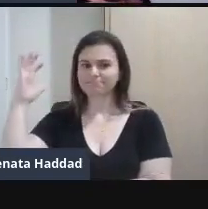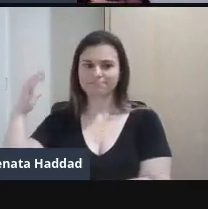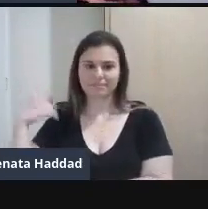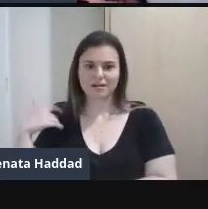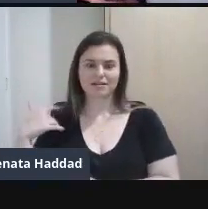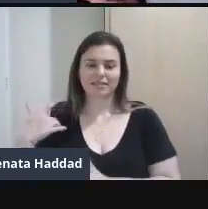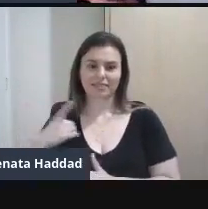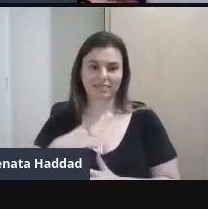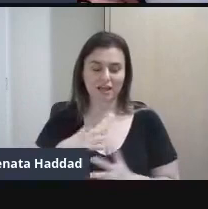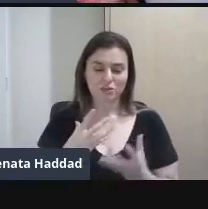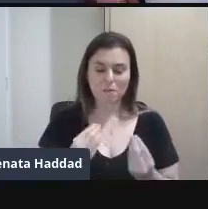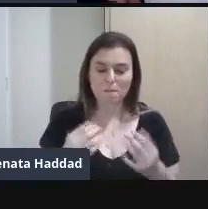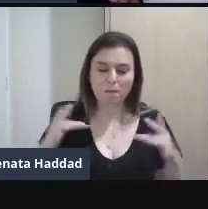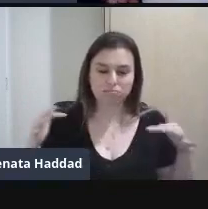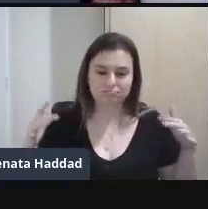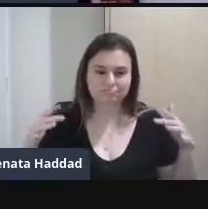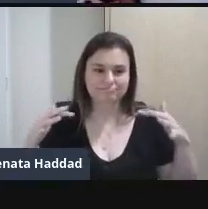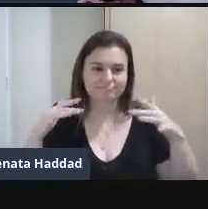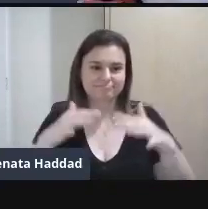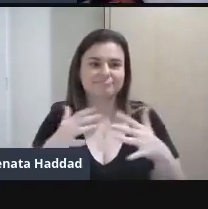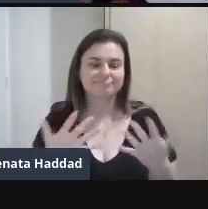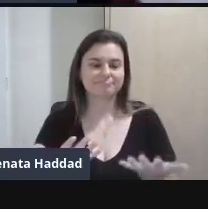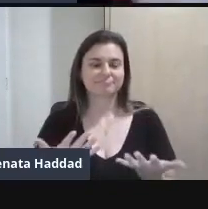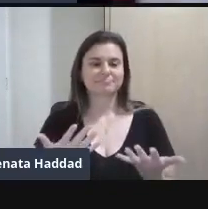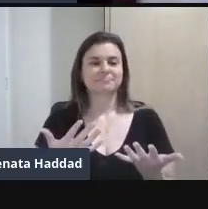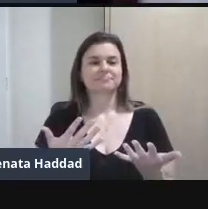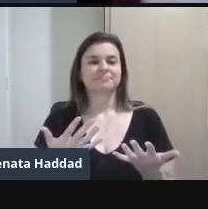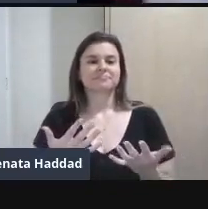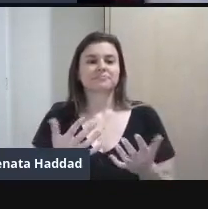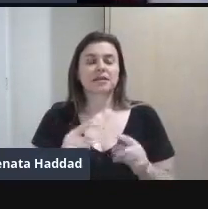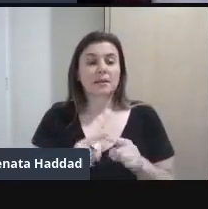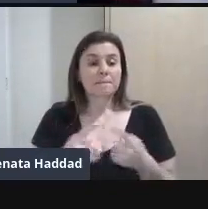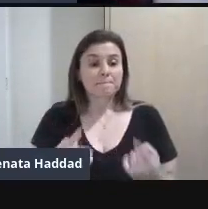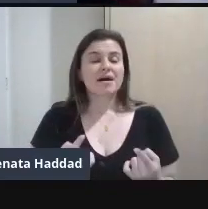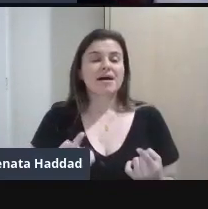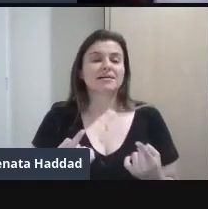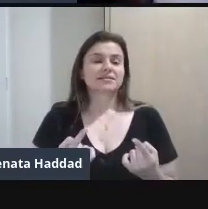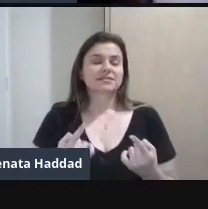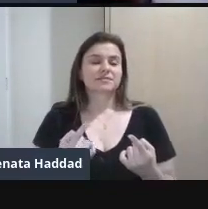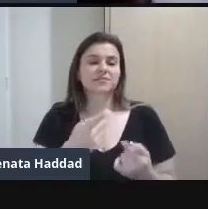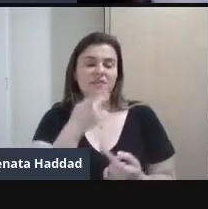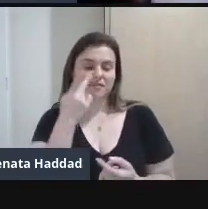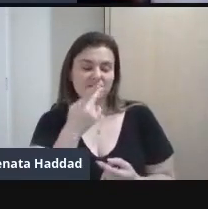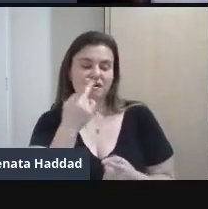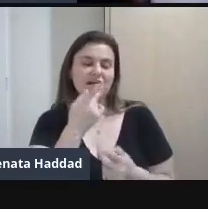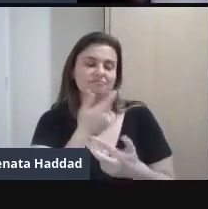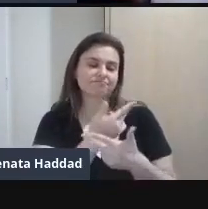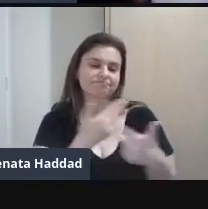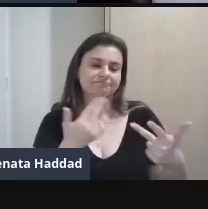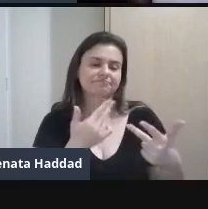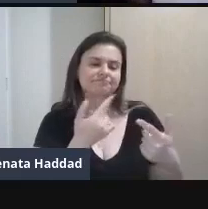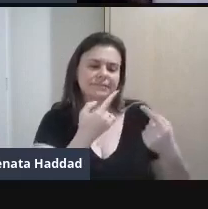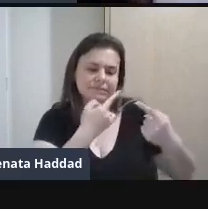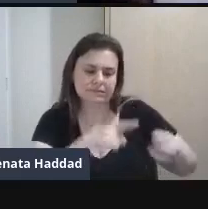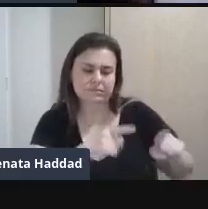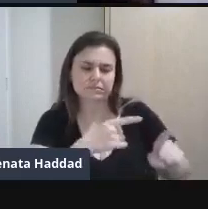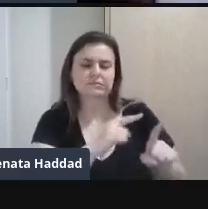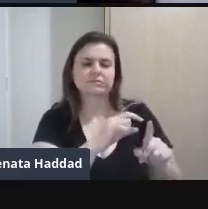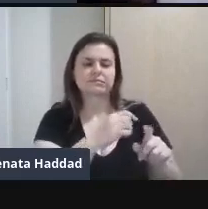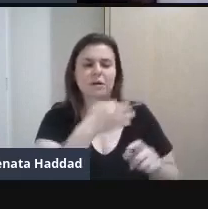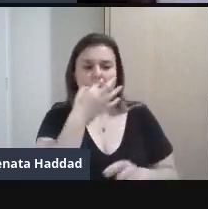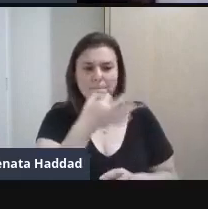os cantos Nessa época Nesse período Mas essa crítica social É muito importante A gente pensar Que a gente